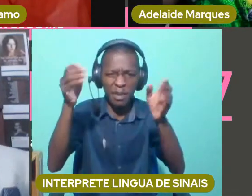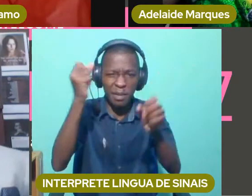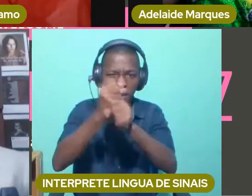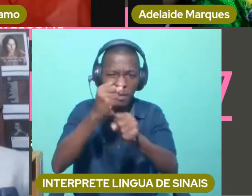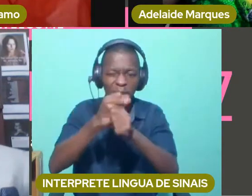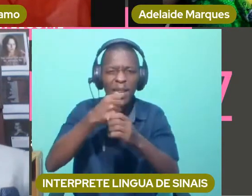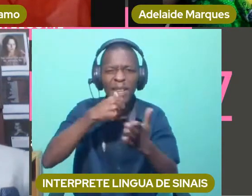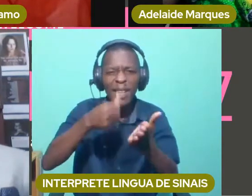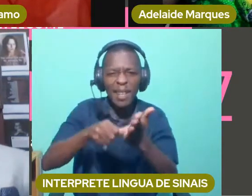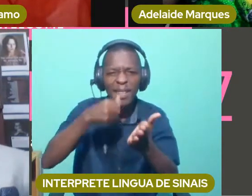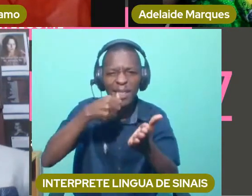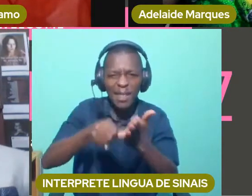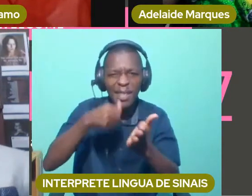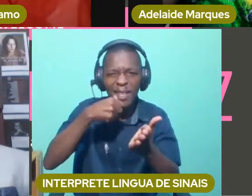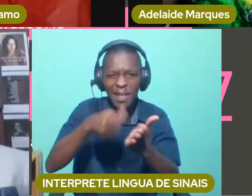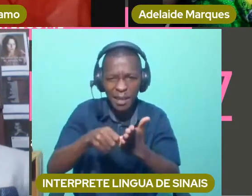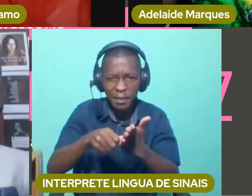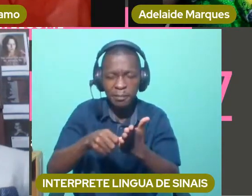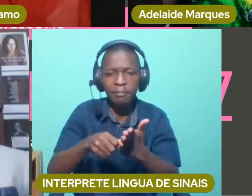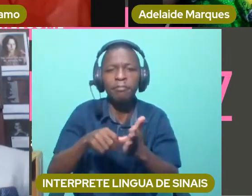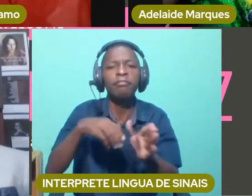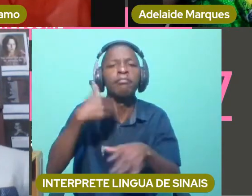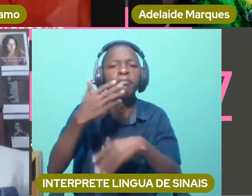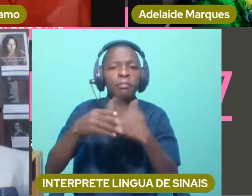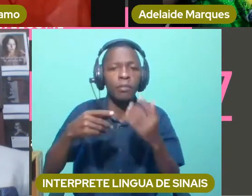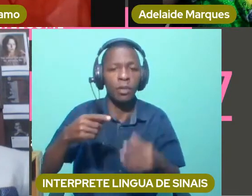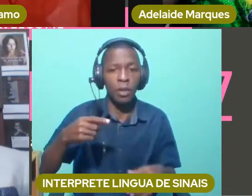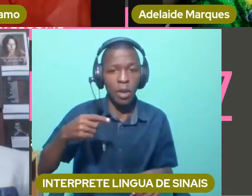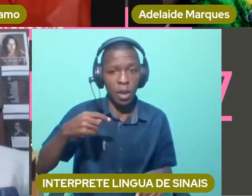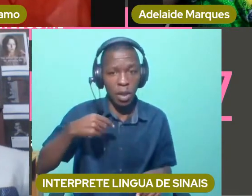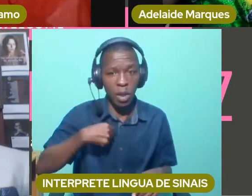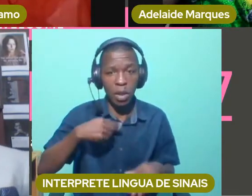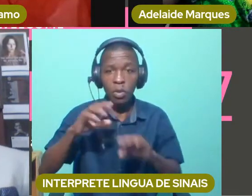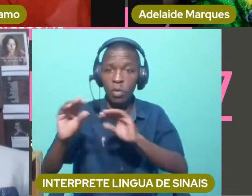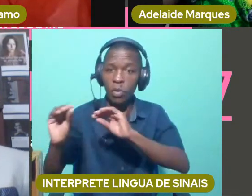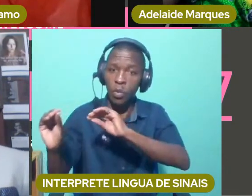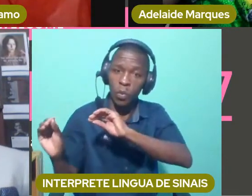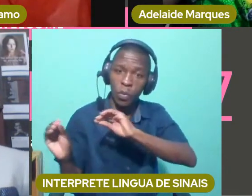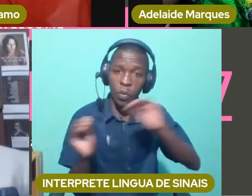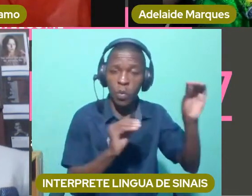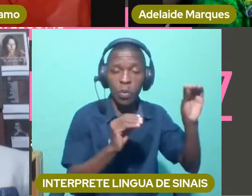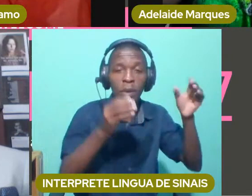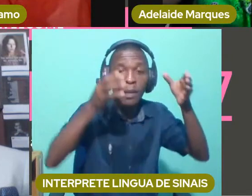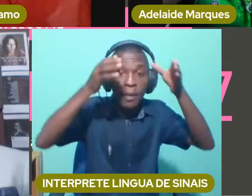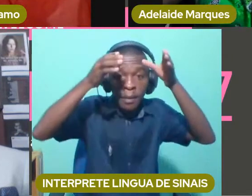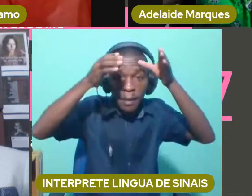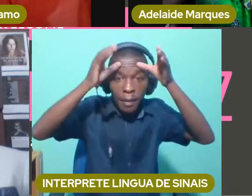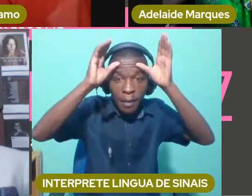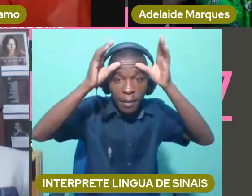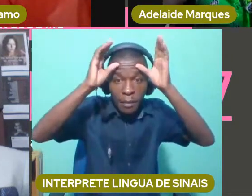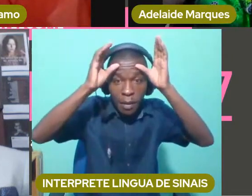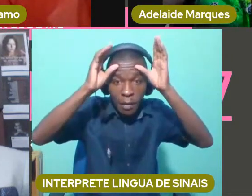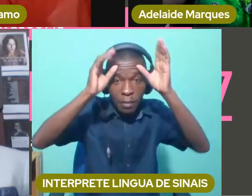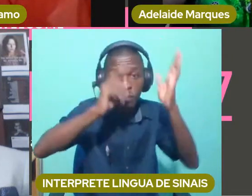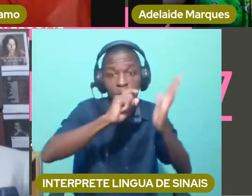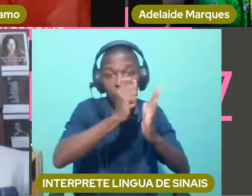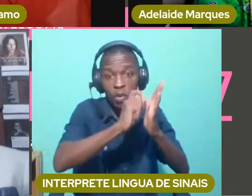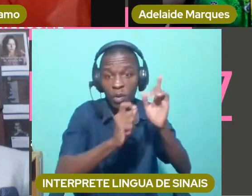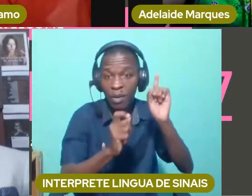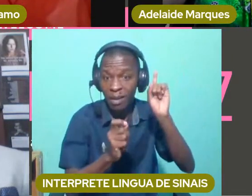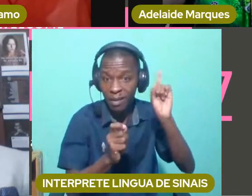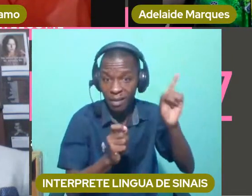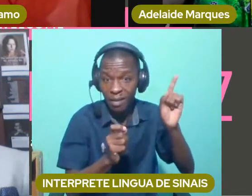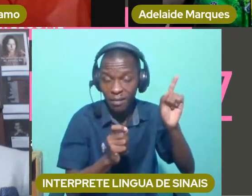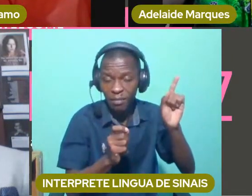onde eu fiz o ensino secundário em Climana. E foi uma experiência interessante porque não senti na pele